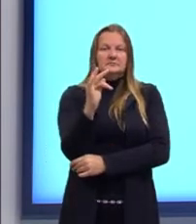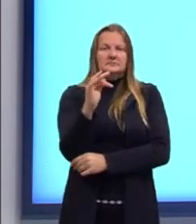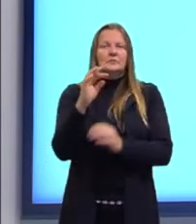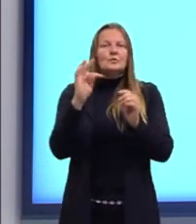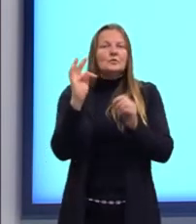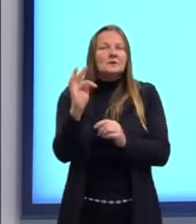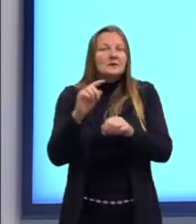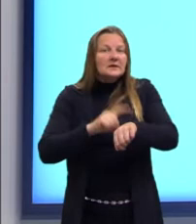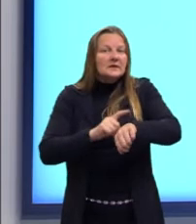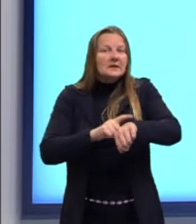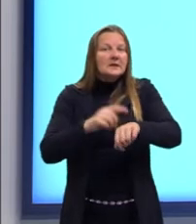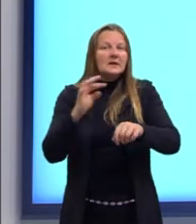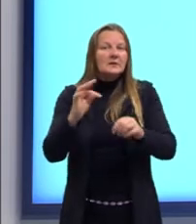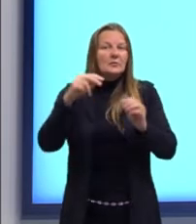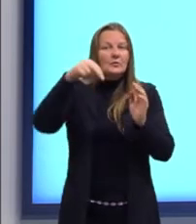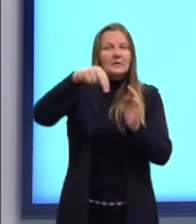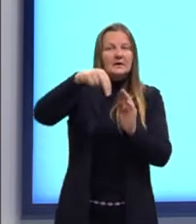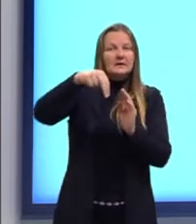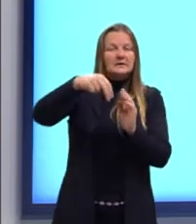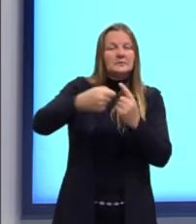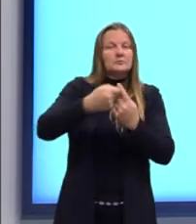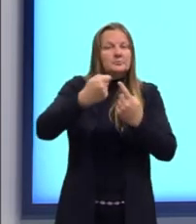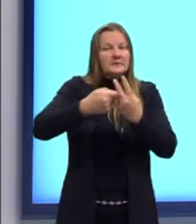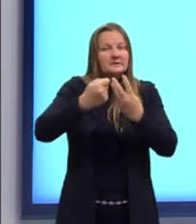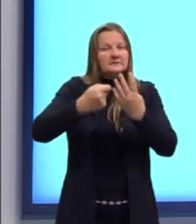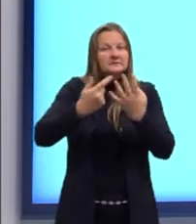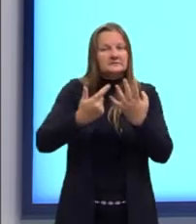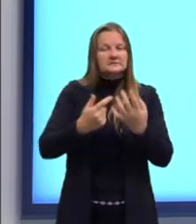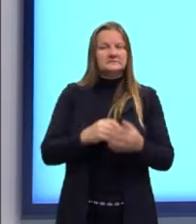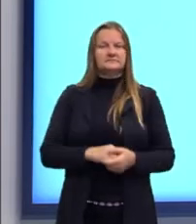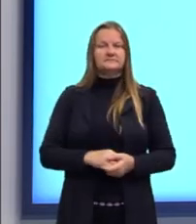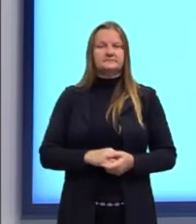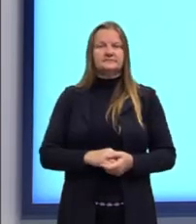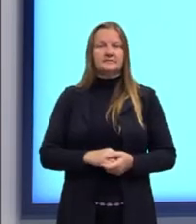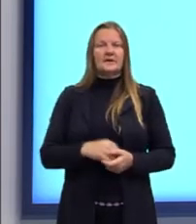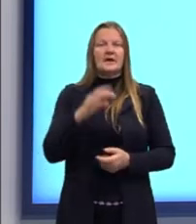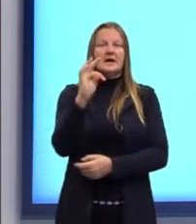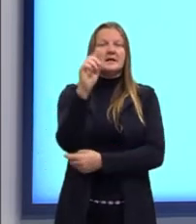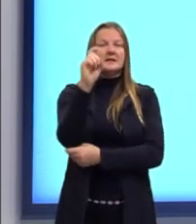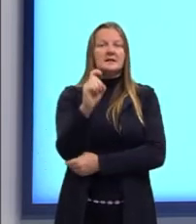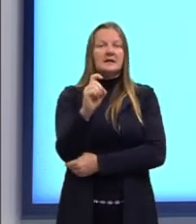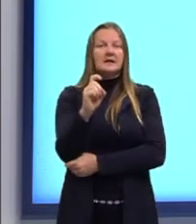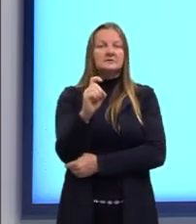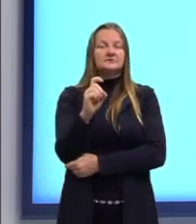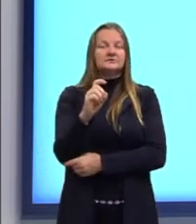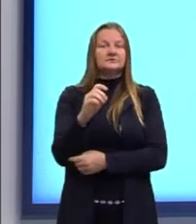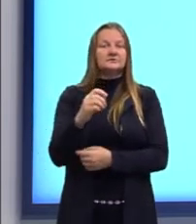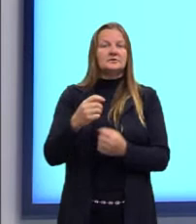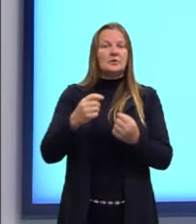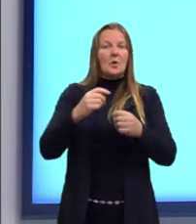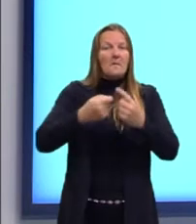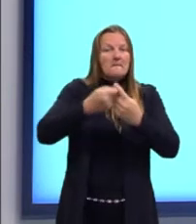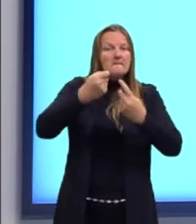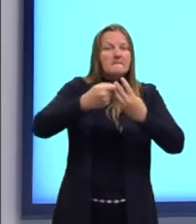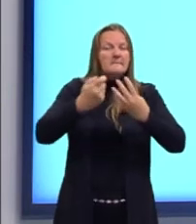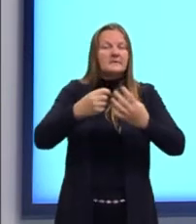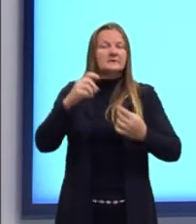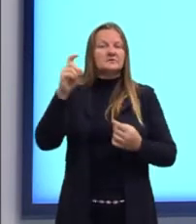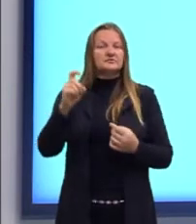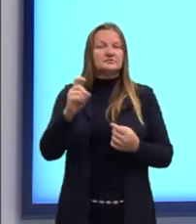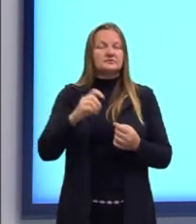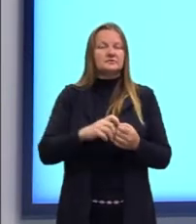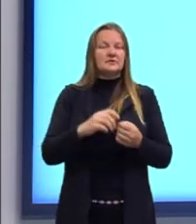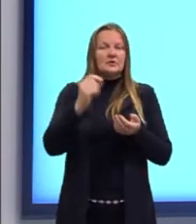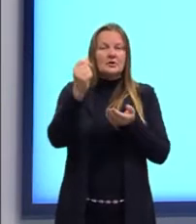tempo ali seria N meses, a taxa de rendimento mensal é X, e C é o capital